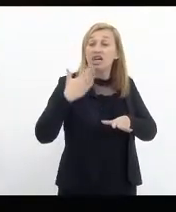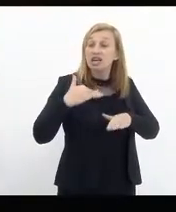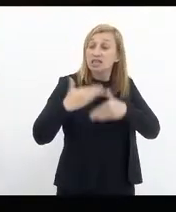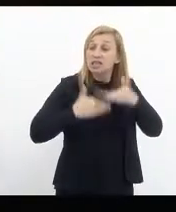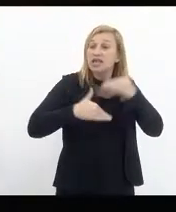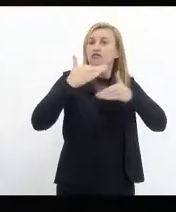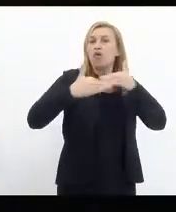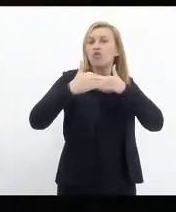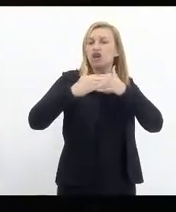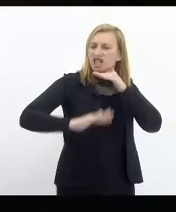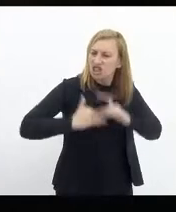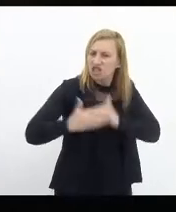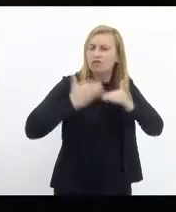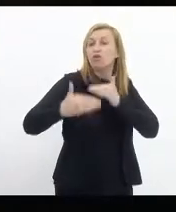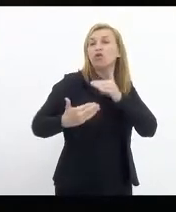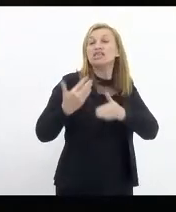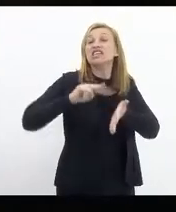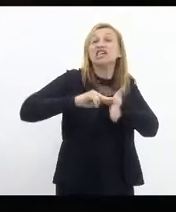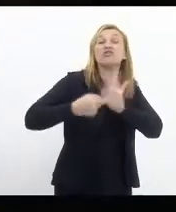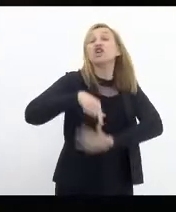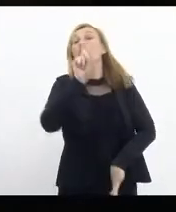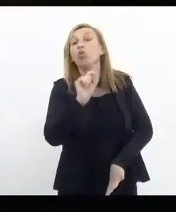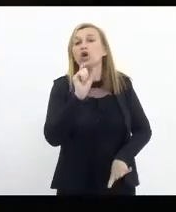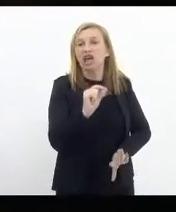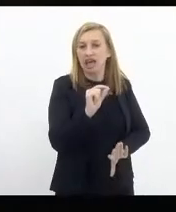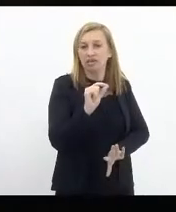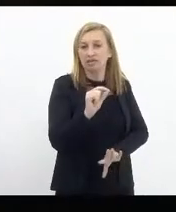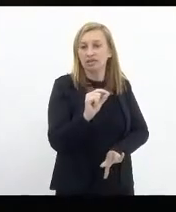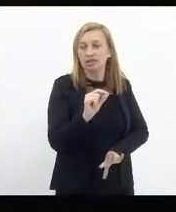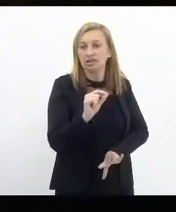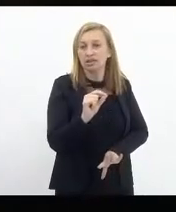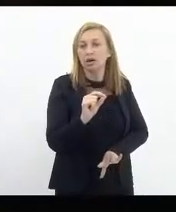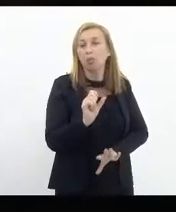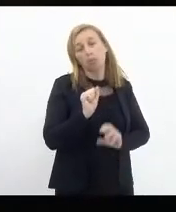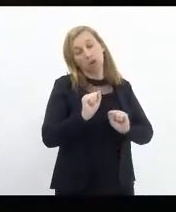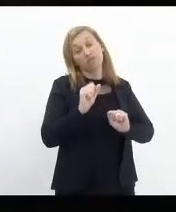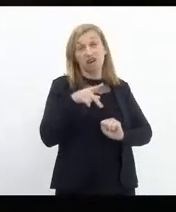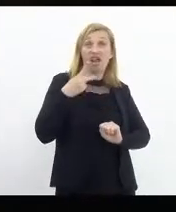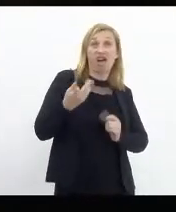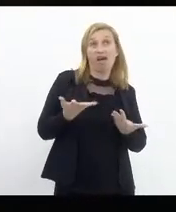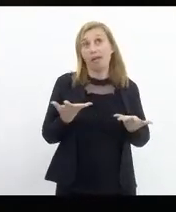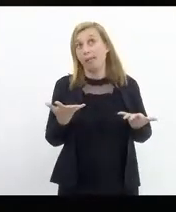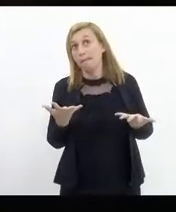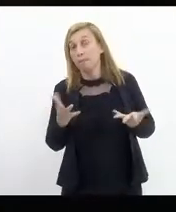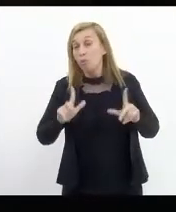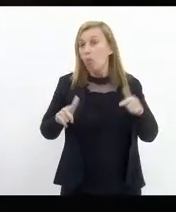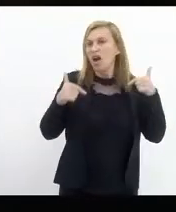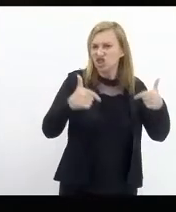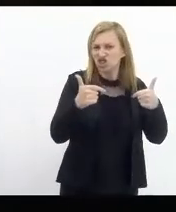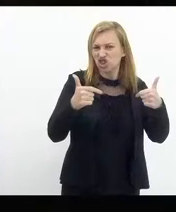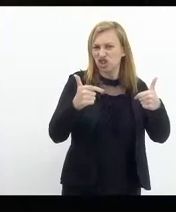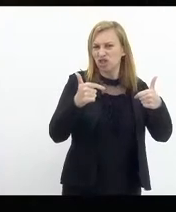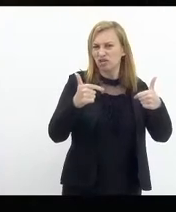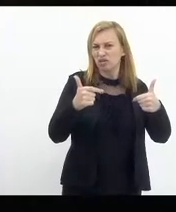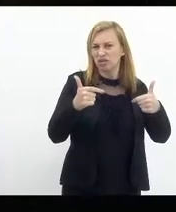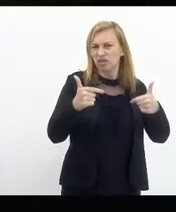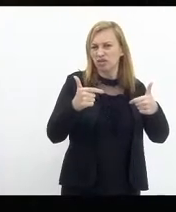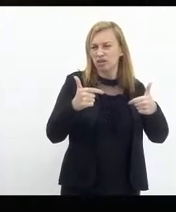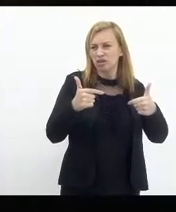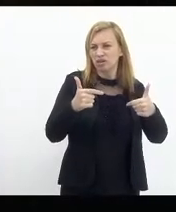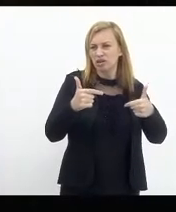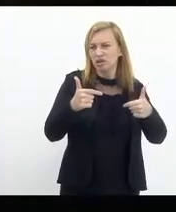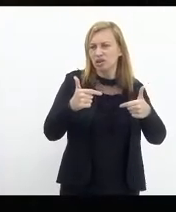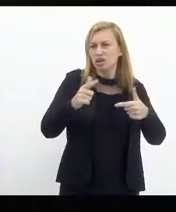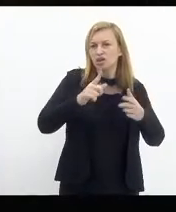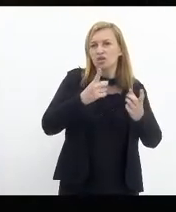que esse sucesso significa garantir, digamos, uma ação permanente voltada